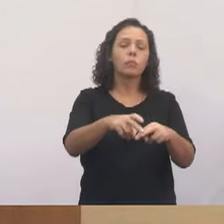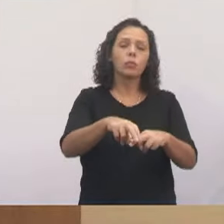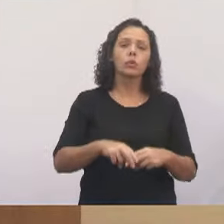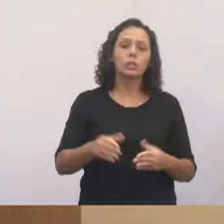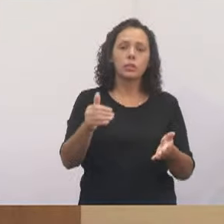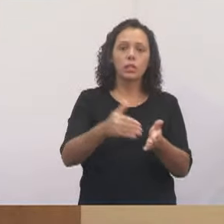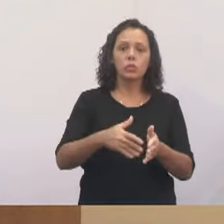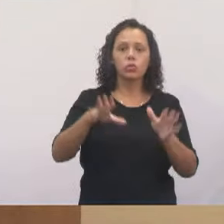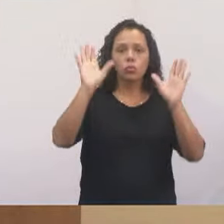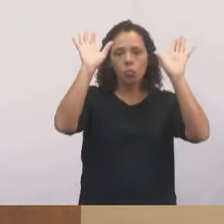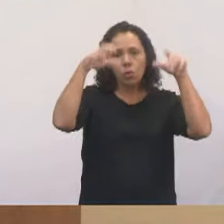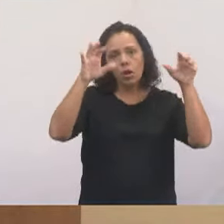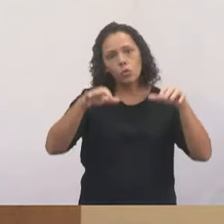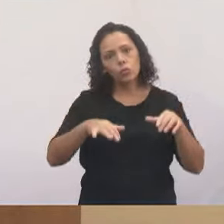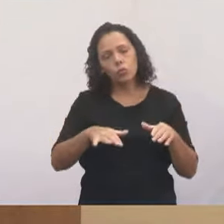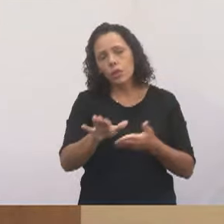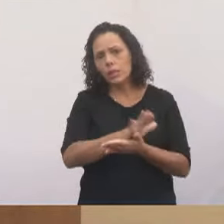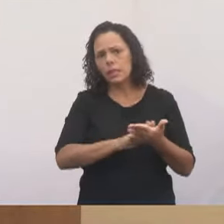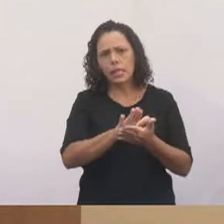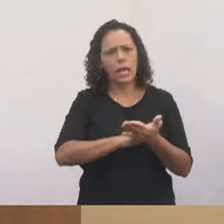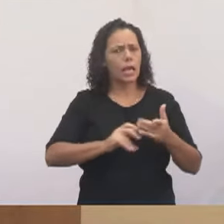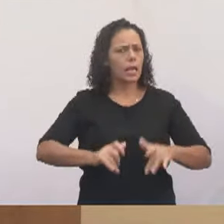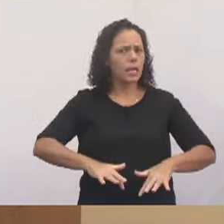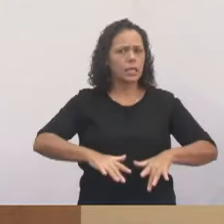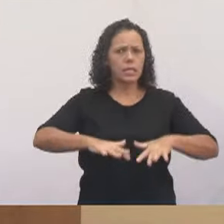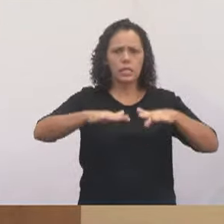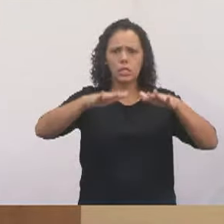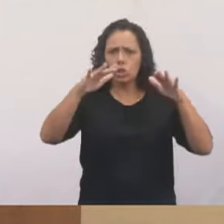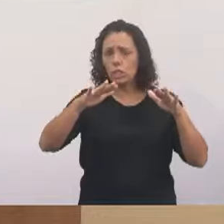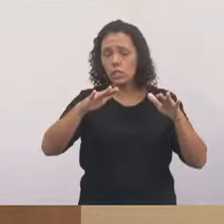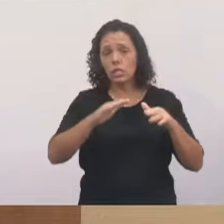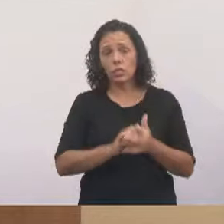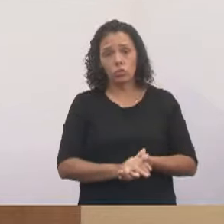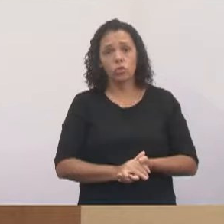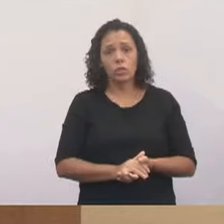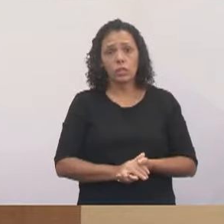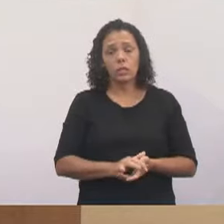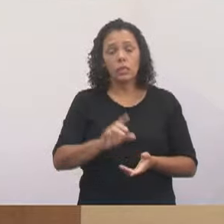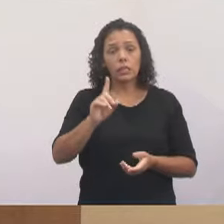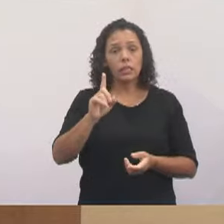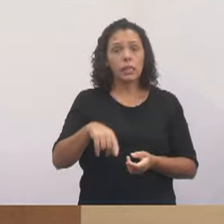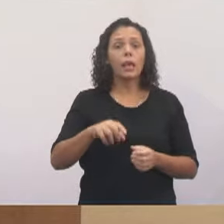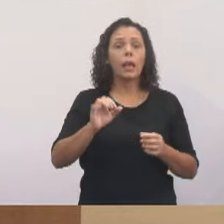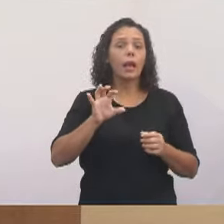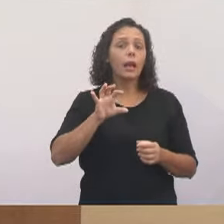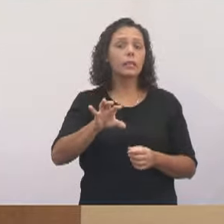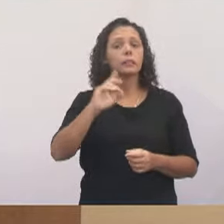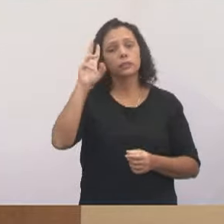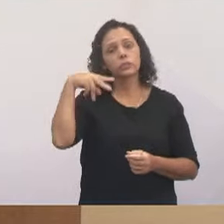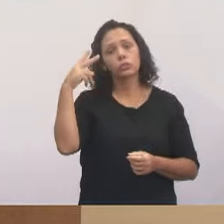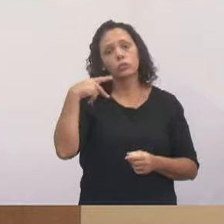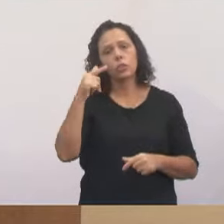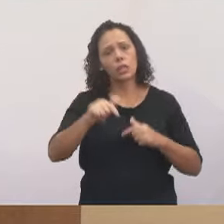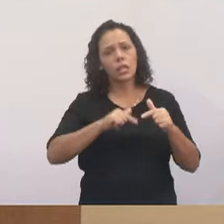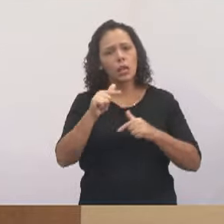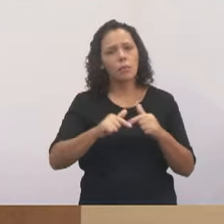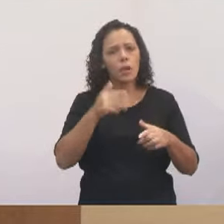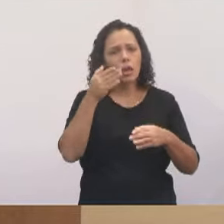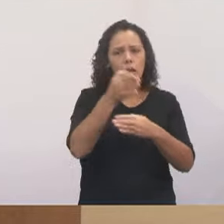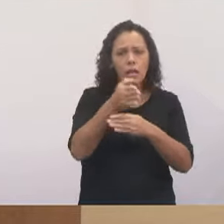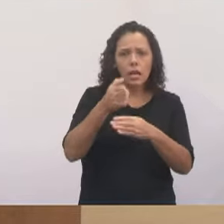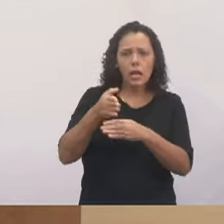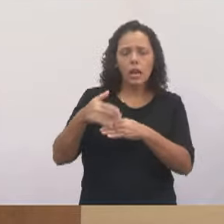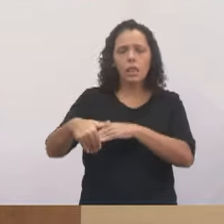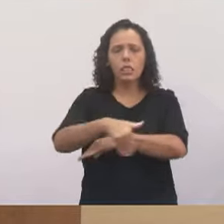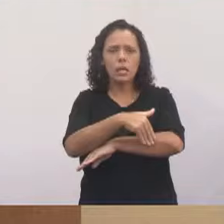graças a Deus, nós não tivemos problema, não tivemos enchente. E é sobre isso que um vereador precisa trabalhar. É ir à rua, é falar com